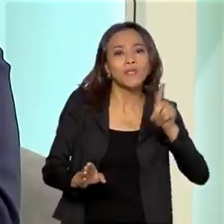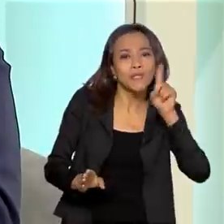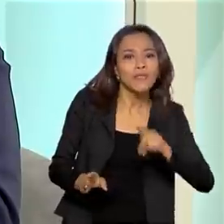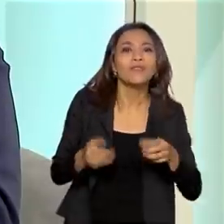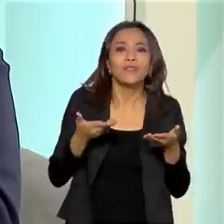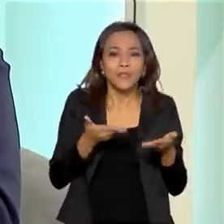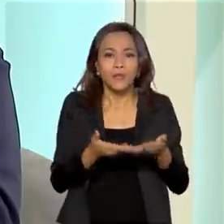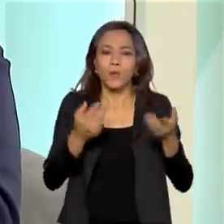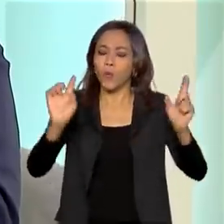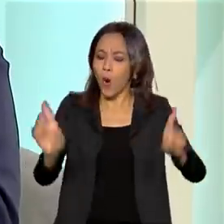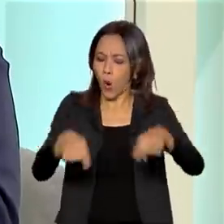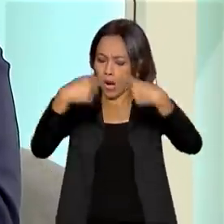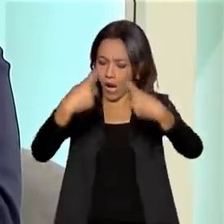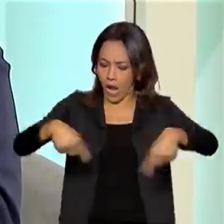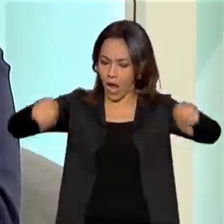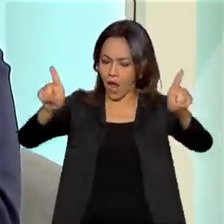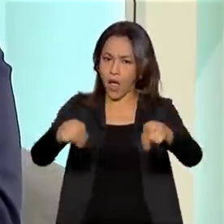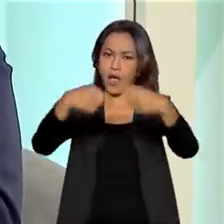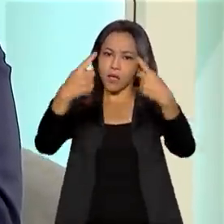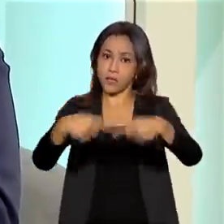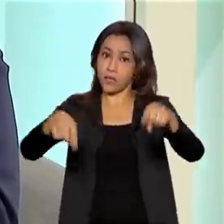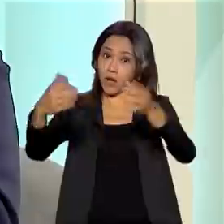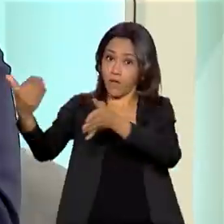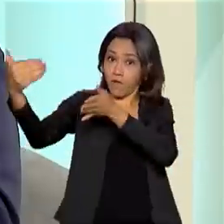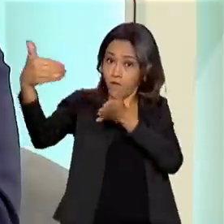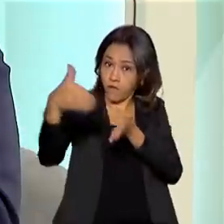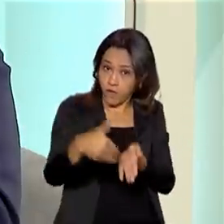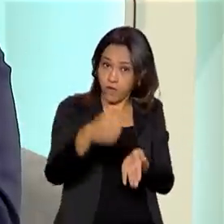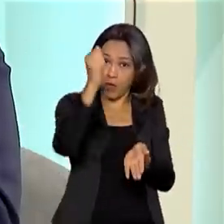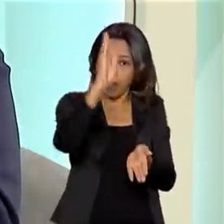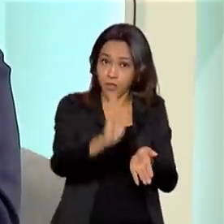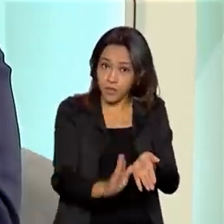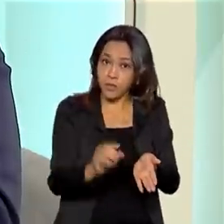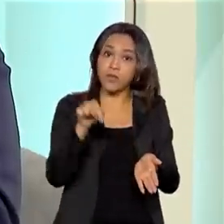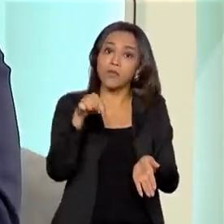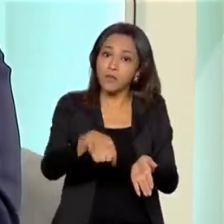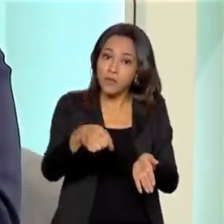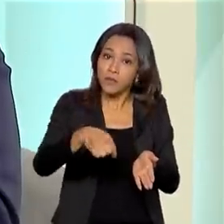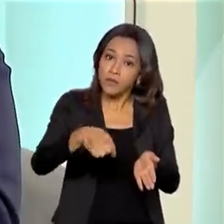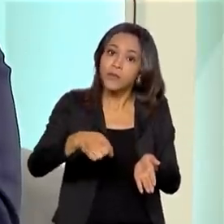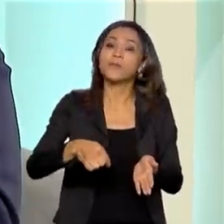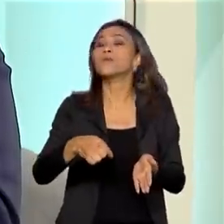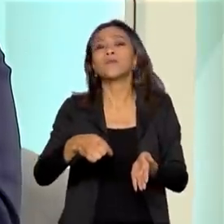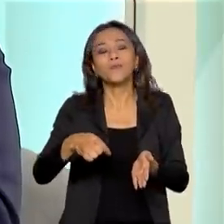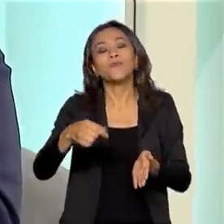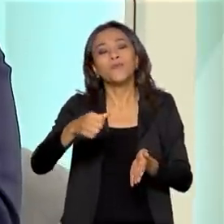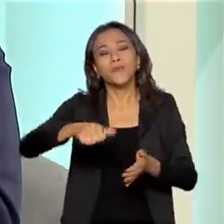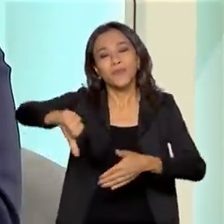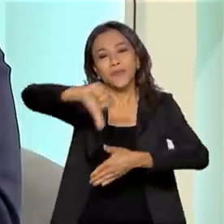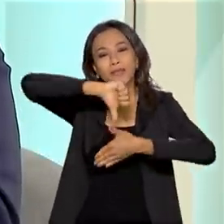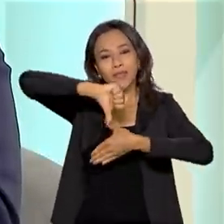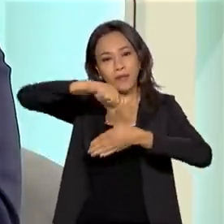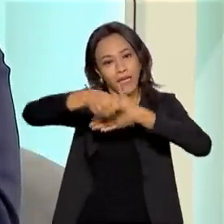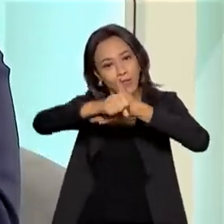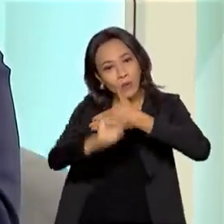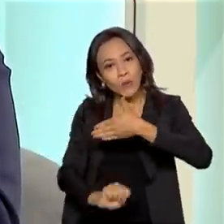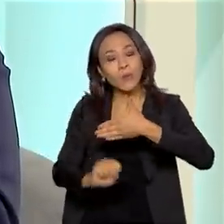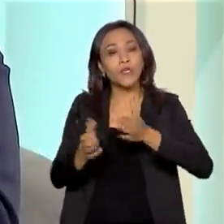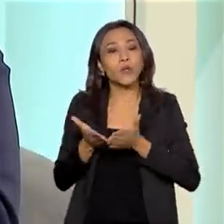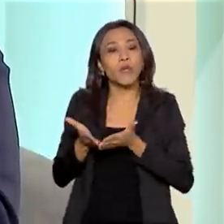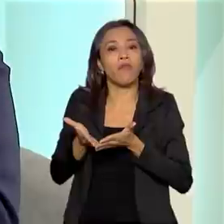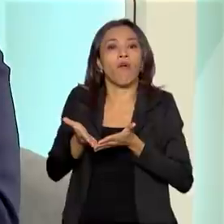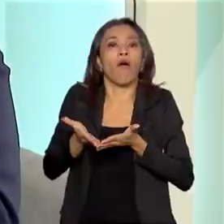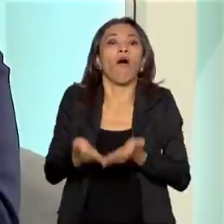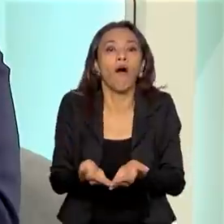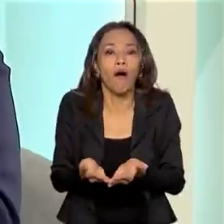orquestra veio fazer uma turnê americana aqui na América do Sul, e o navio ficou